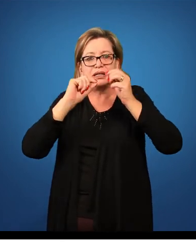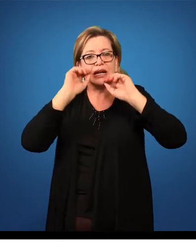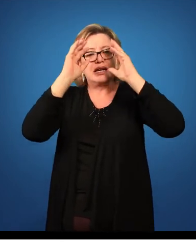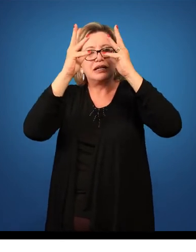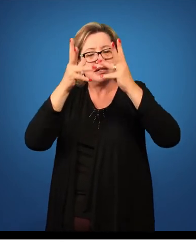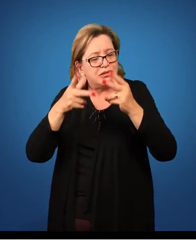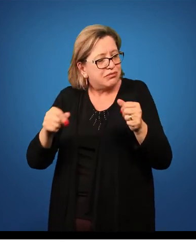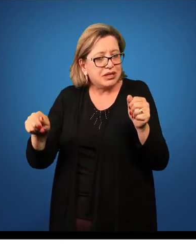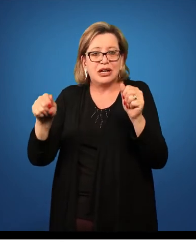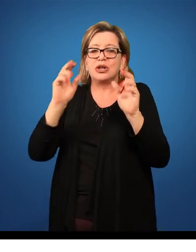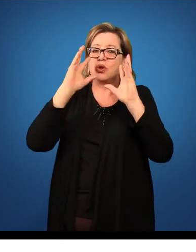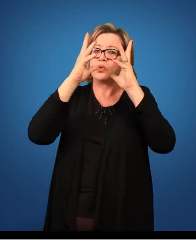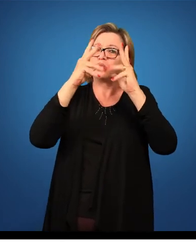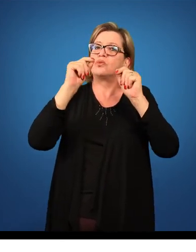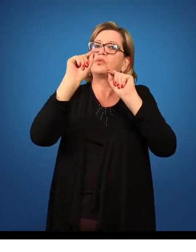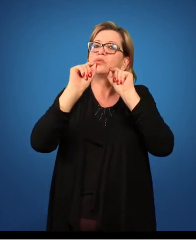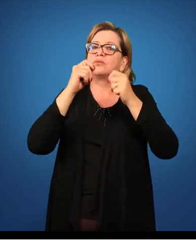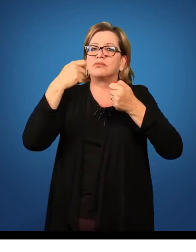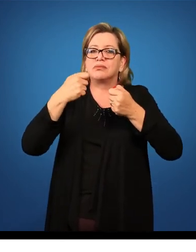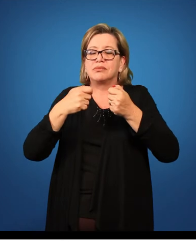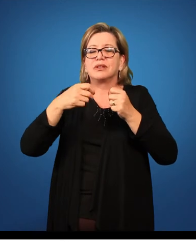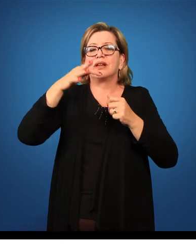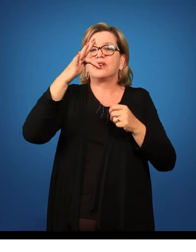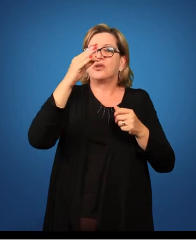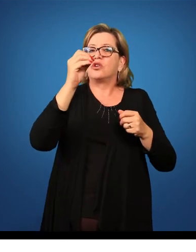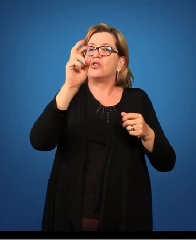formulários preenchidos da fase também.